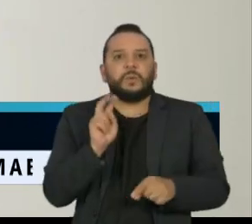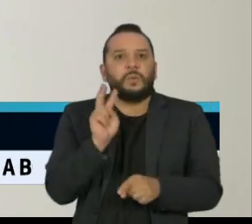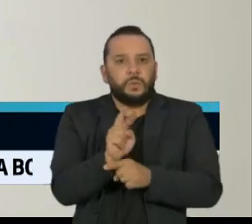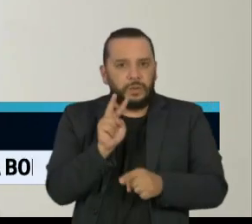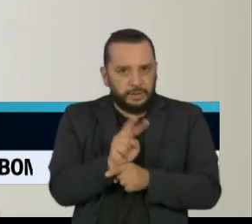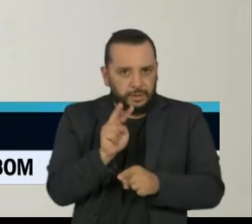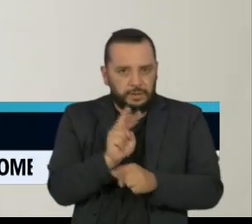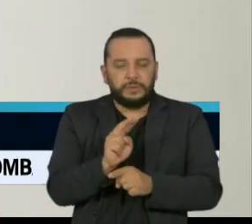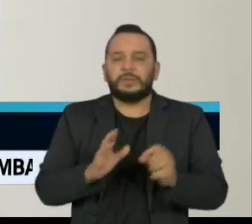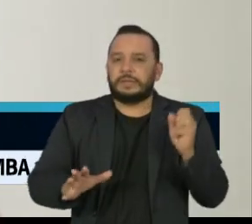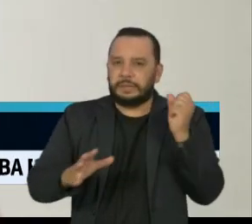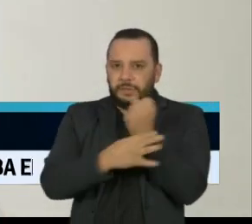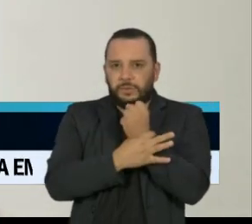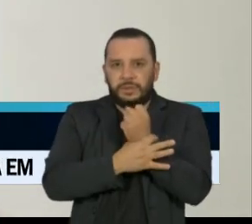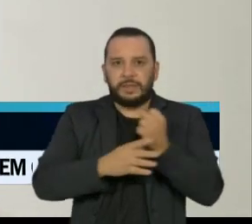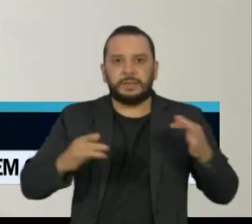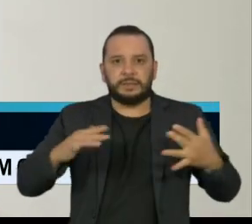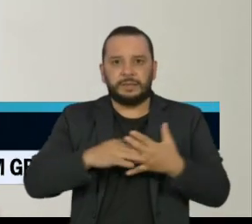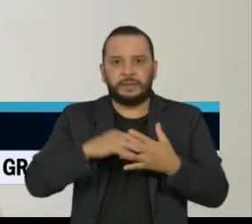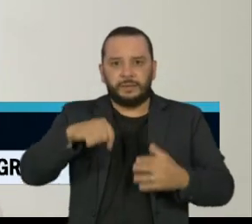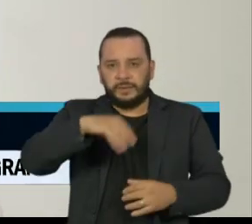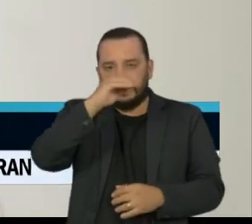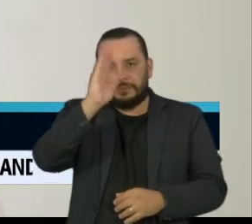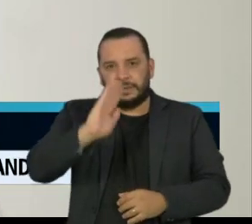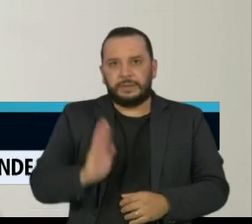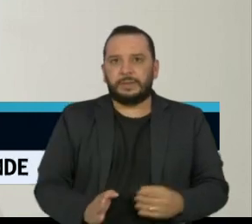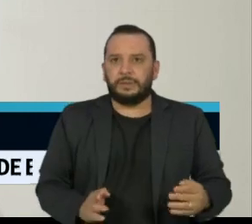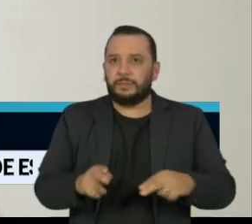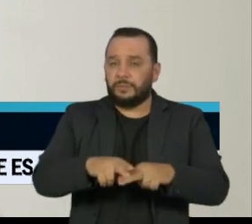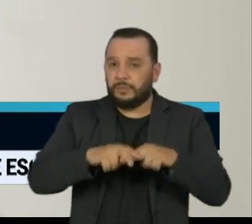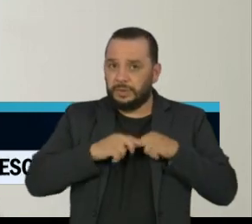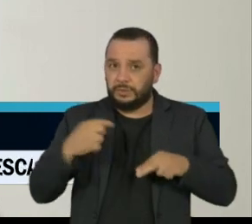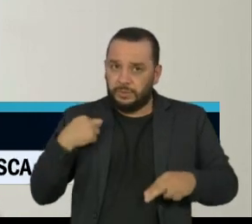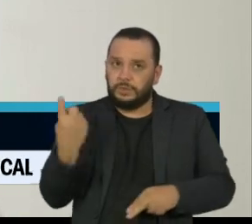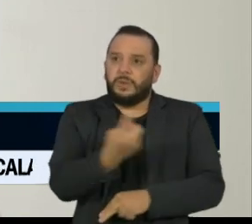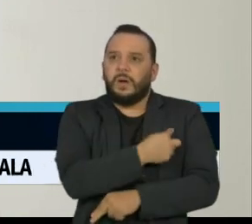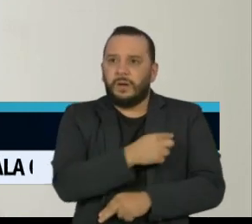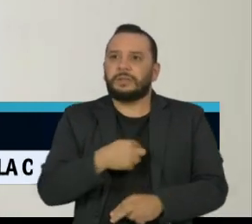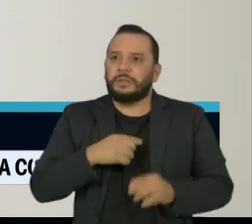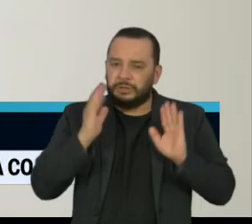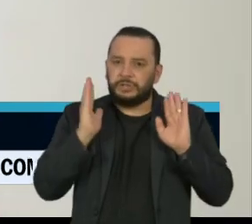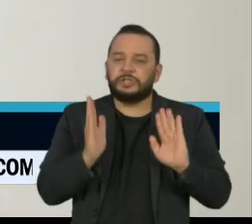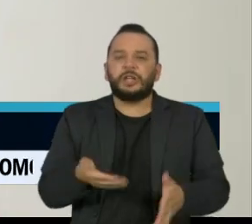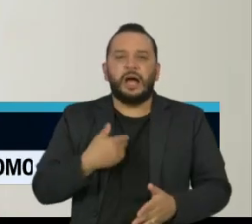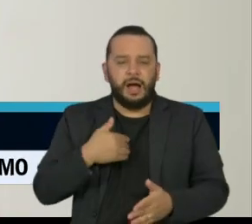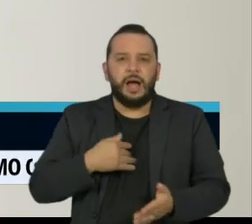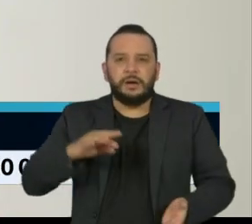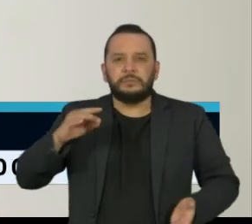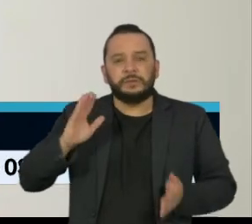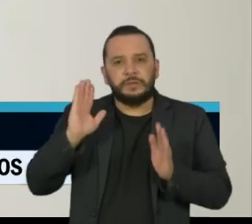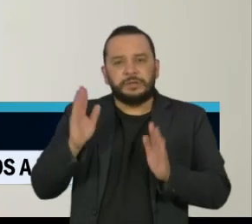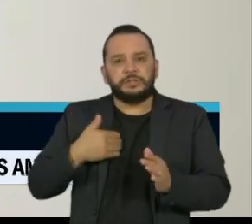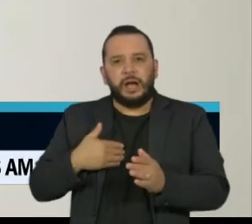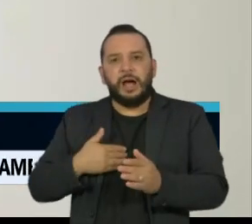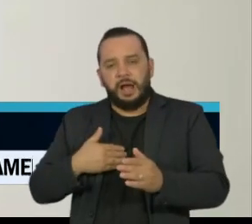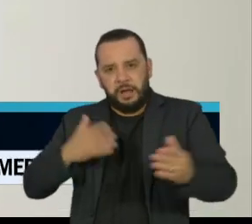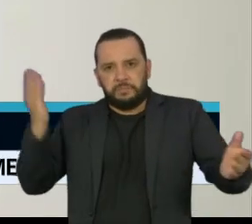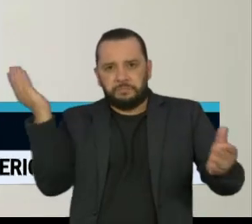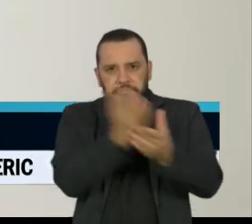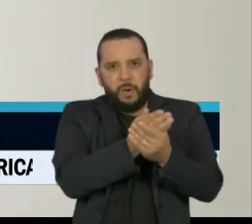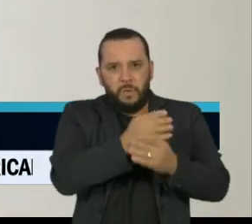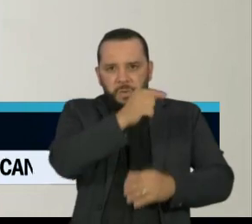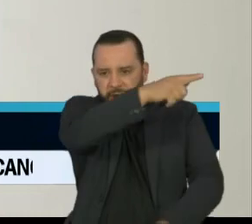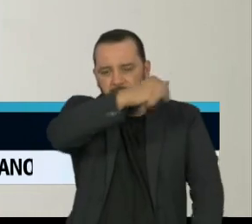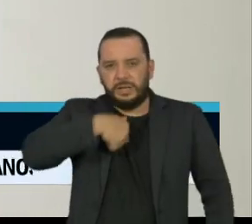segurança dos cidadãos brasileiros. Por isso que nós já estamos oficiando a ele, na condição de presidente